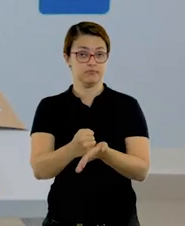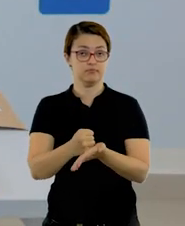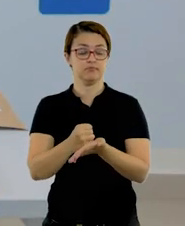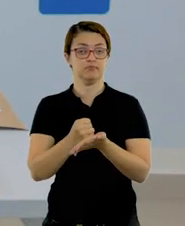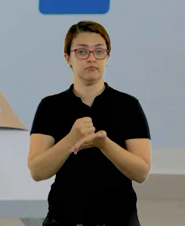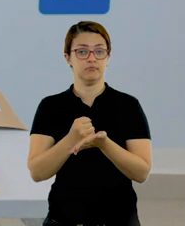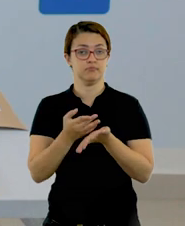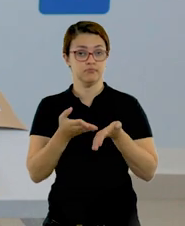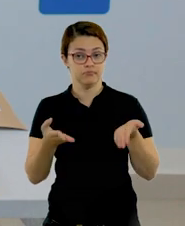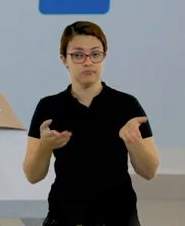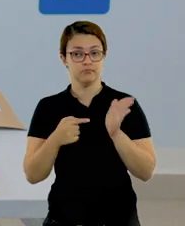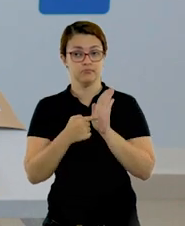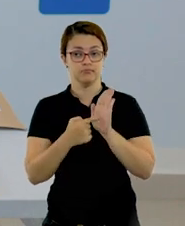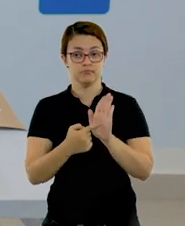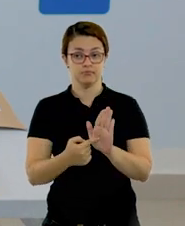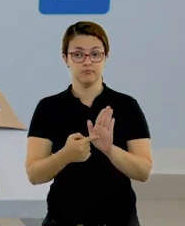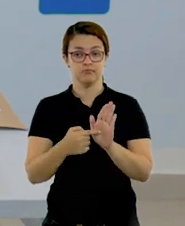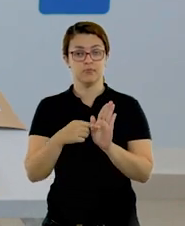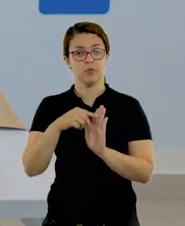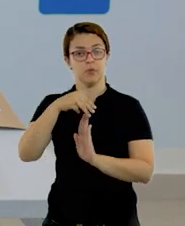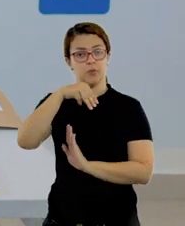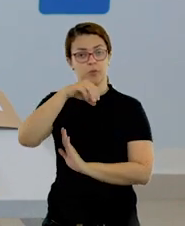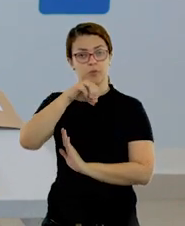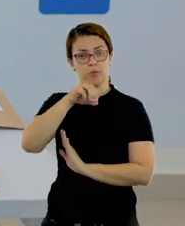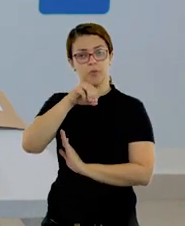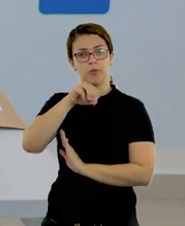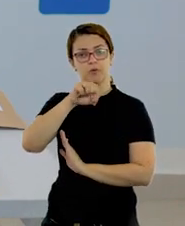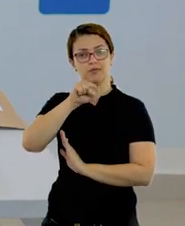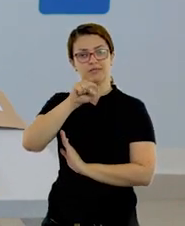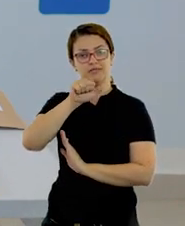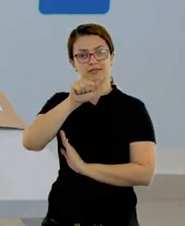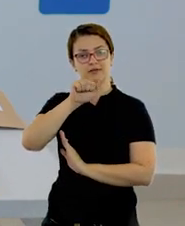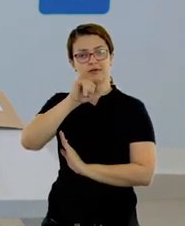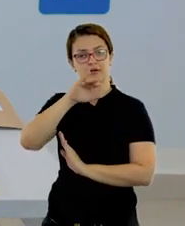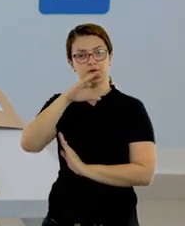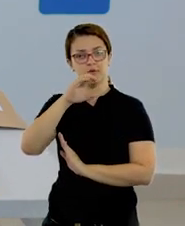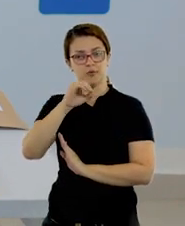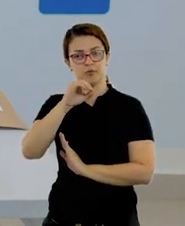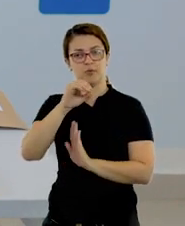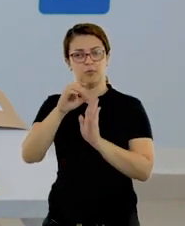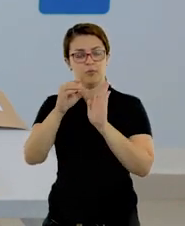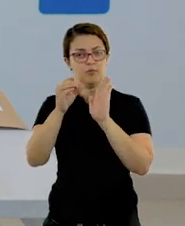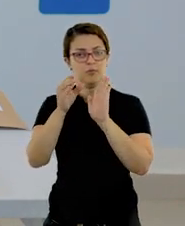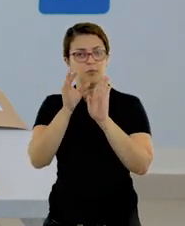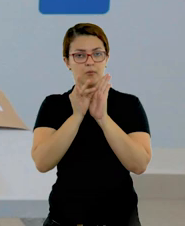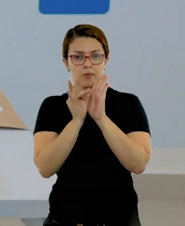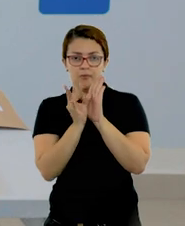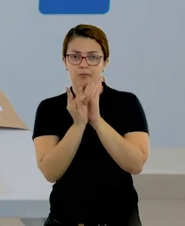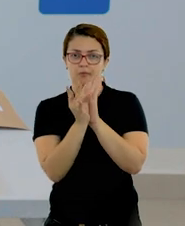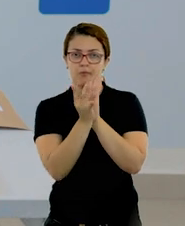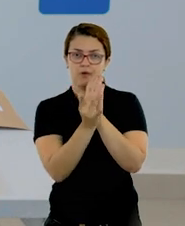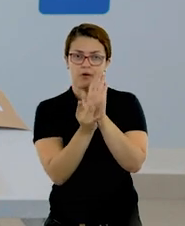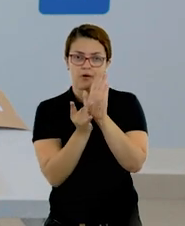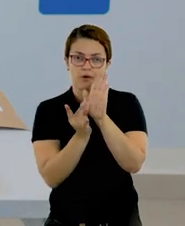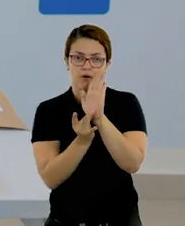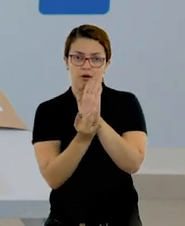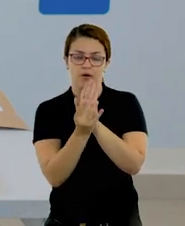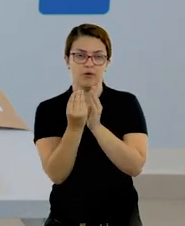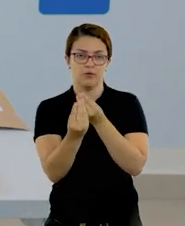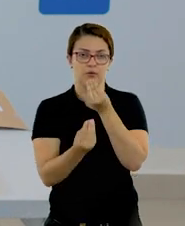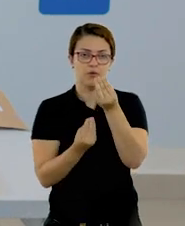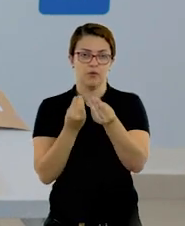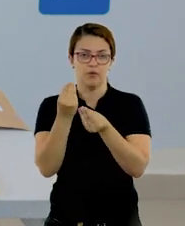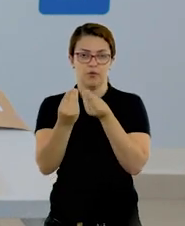sobre mosaico de anéis. Então eu vou apresentar para vocês como que pode ser